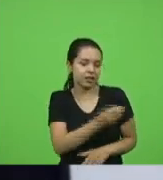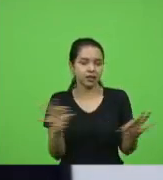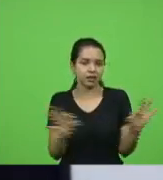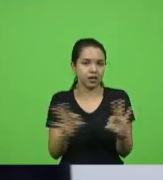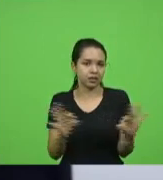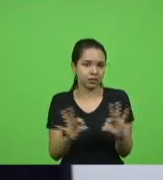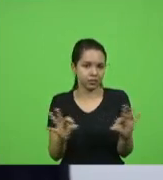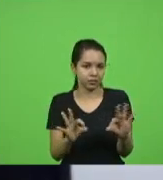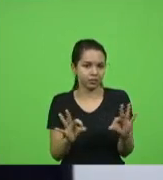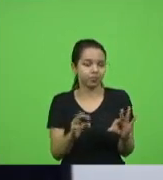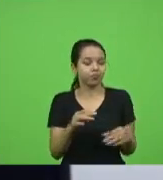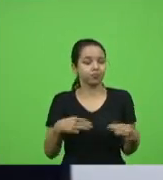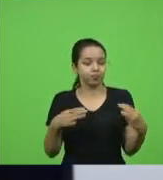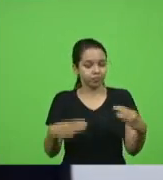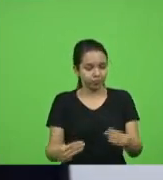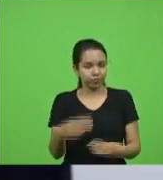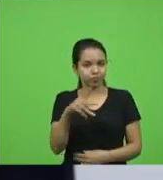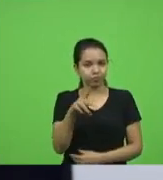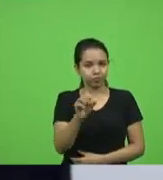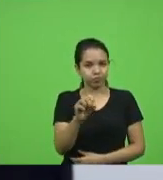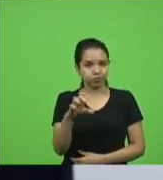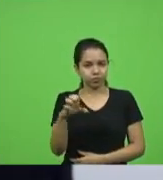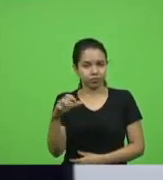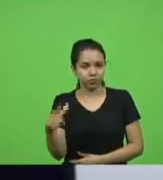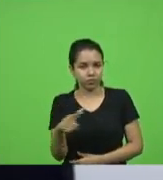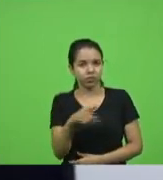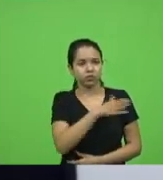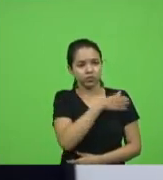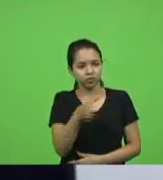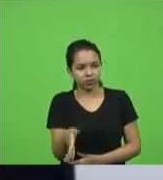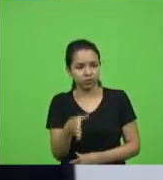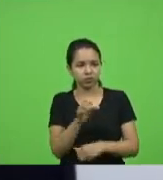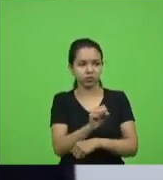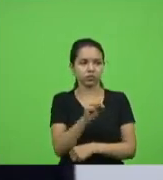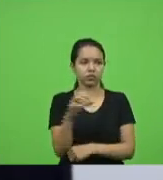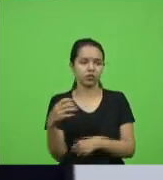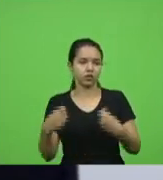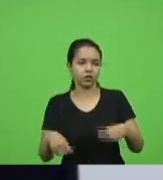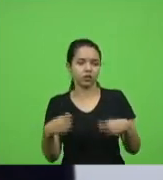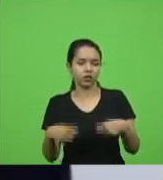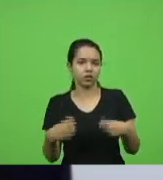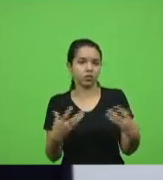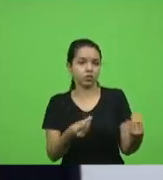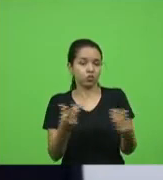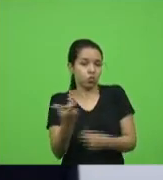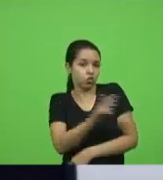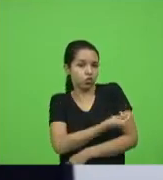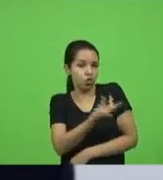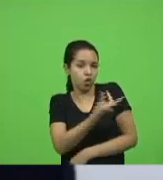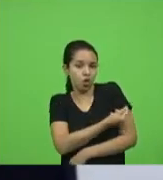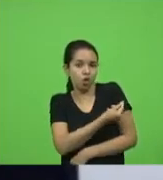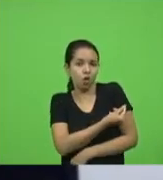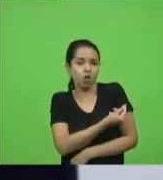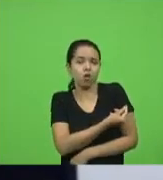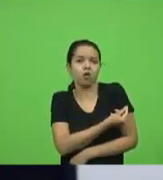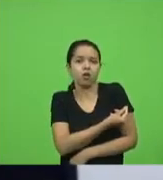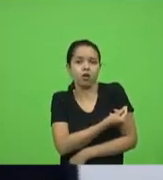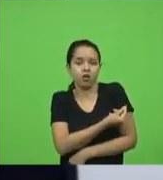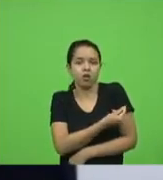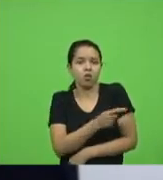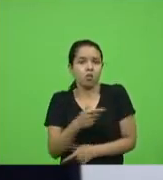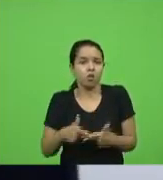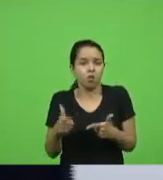tem que vir a Santa Catarina com milhões de doses de vacina para resolver o problema